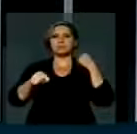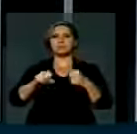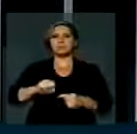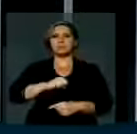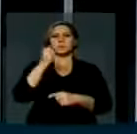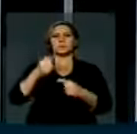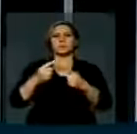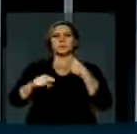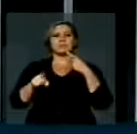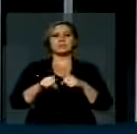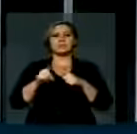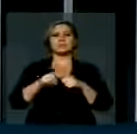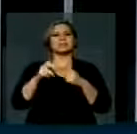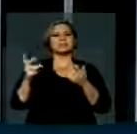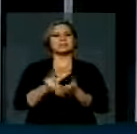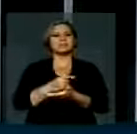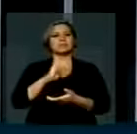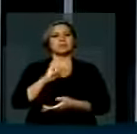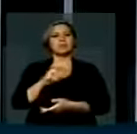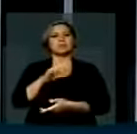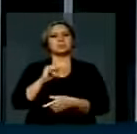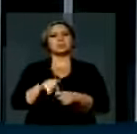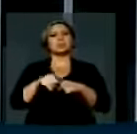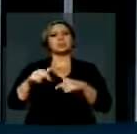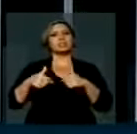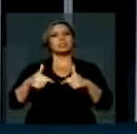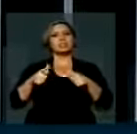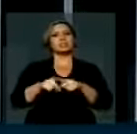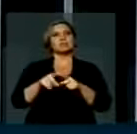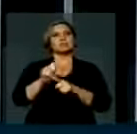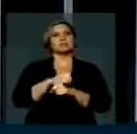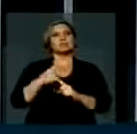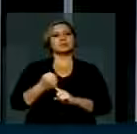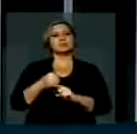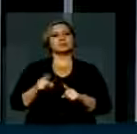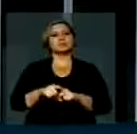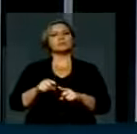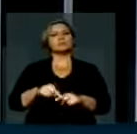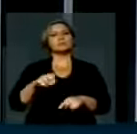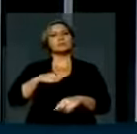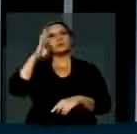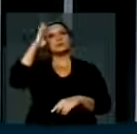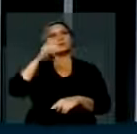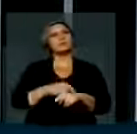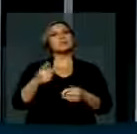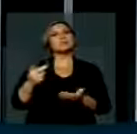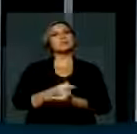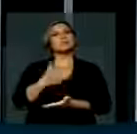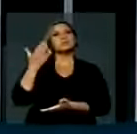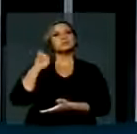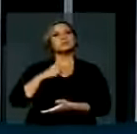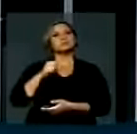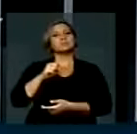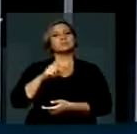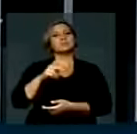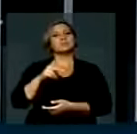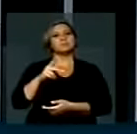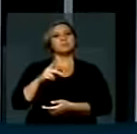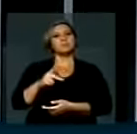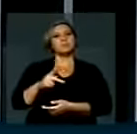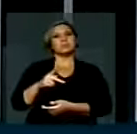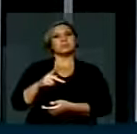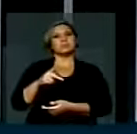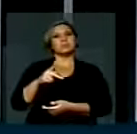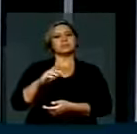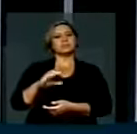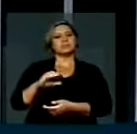violência e da barbárie em manifestações populares. Na ditadura, por exemplo, o PCB da qual o PPS é